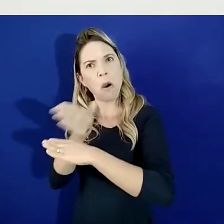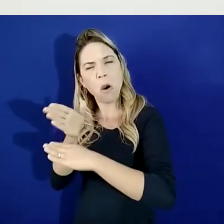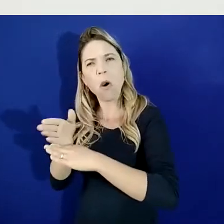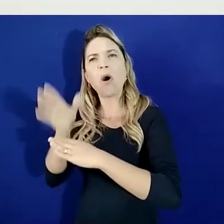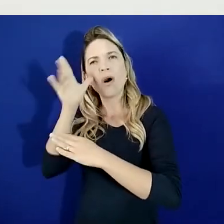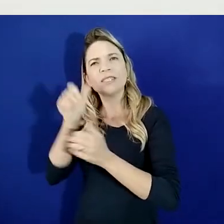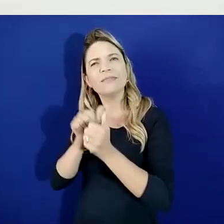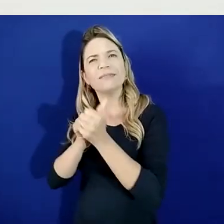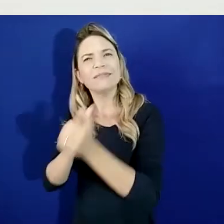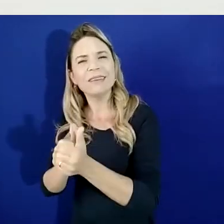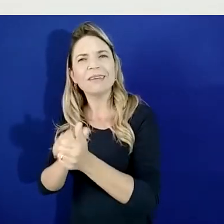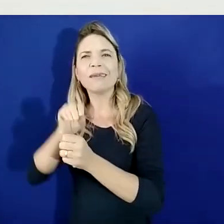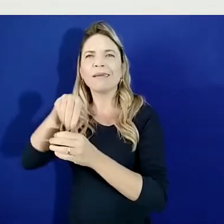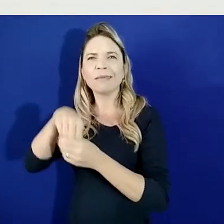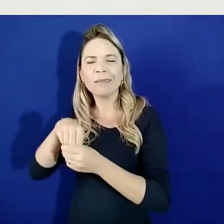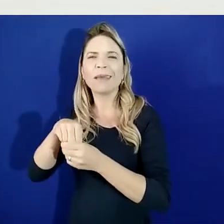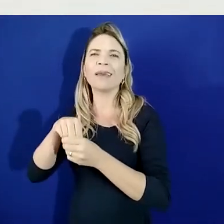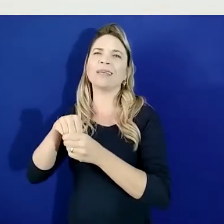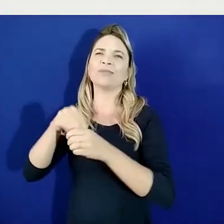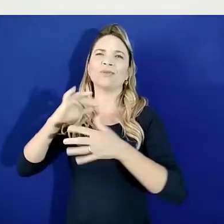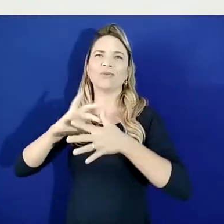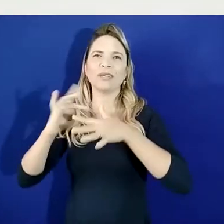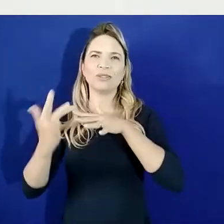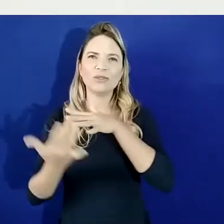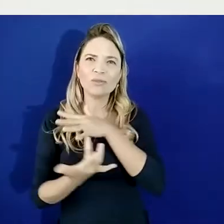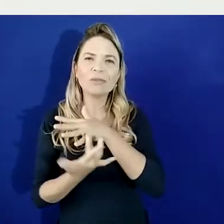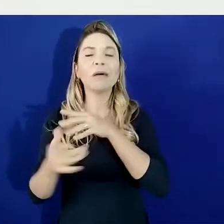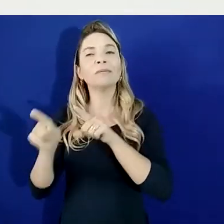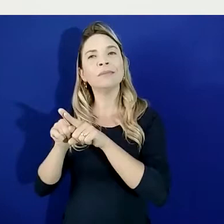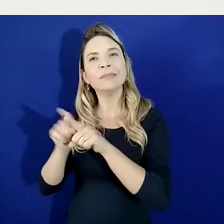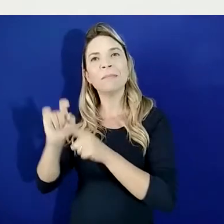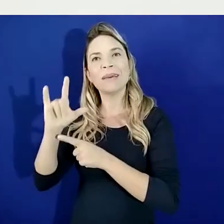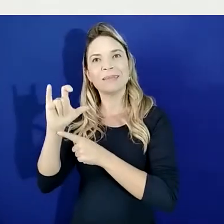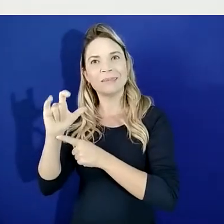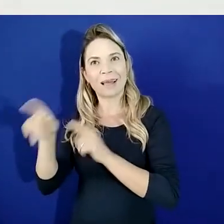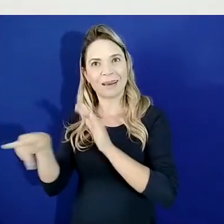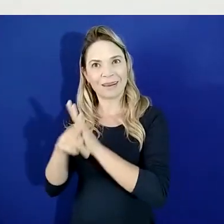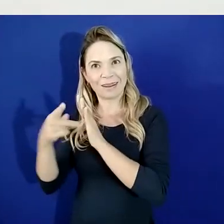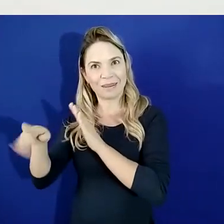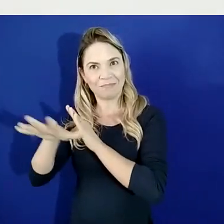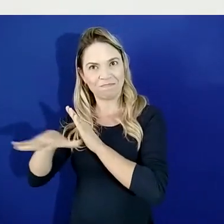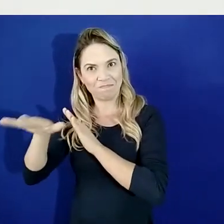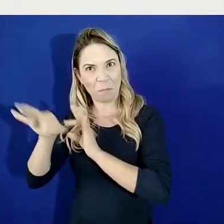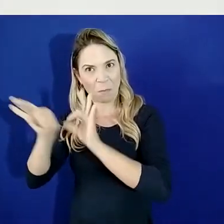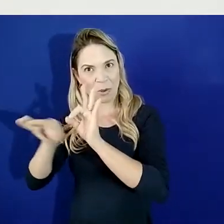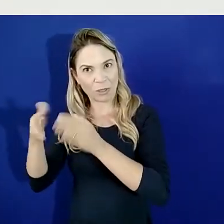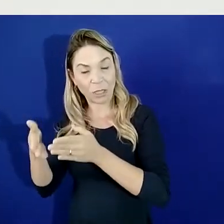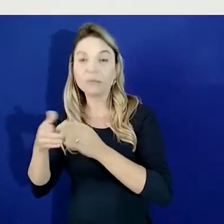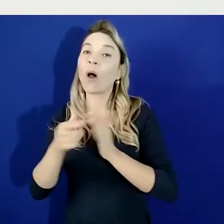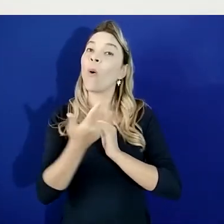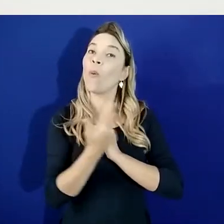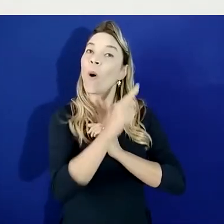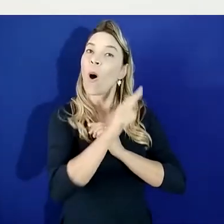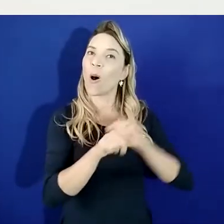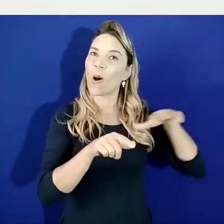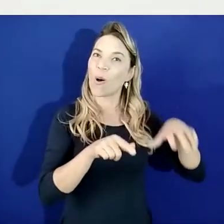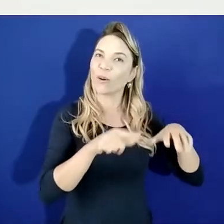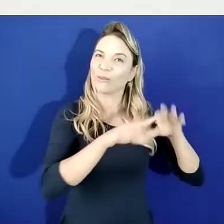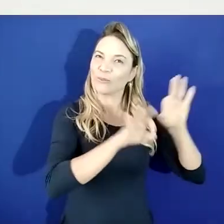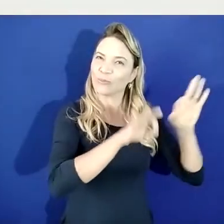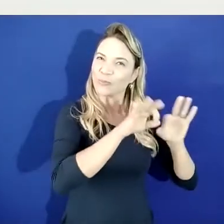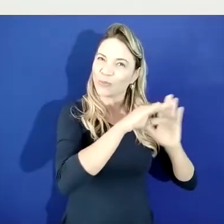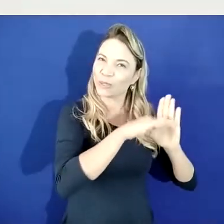mídias sociais e o Instagram do nosso projeto. O outro projeto é o Valorizando Saberes,